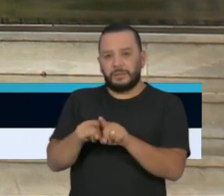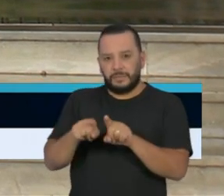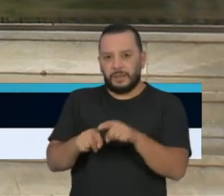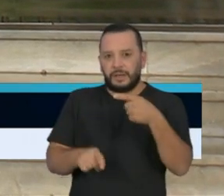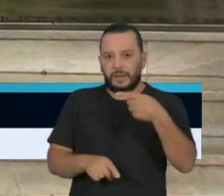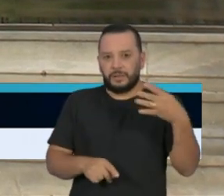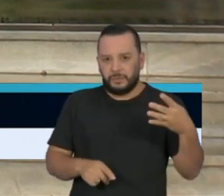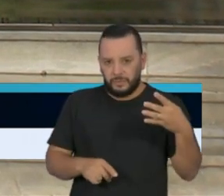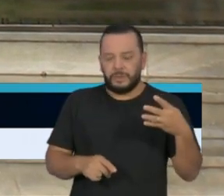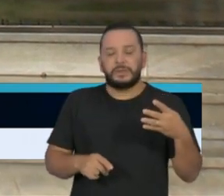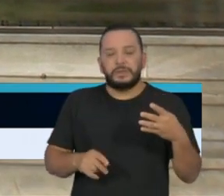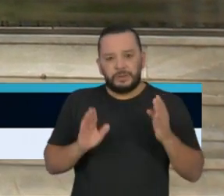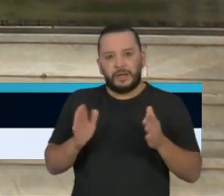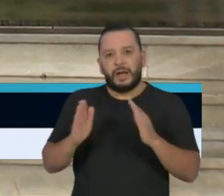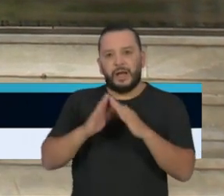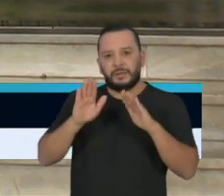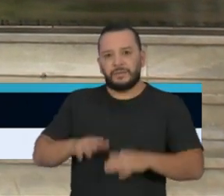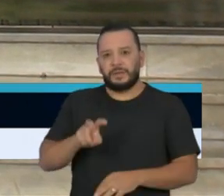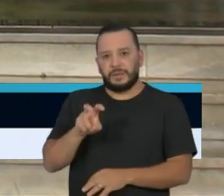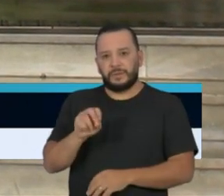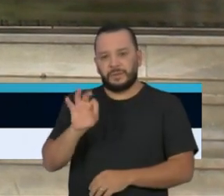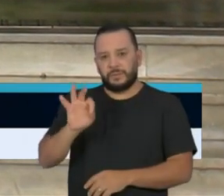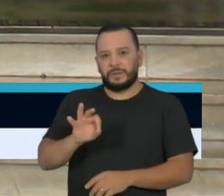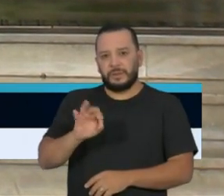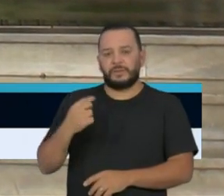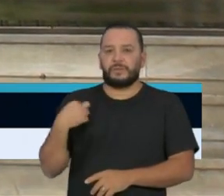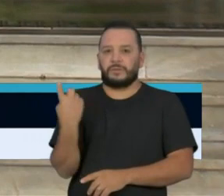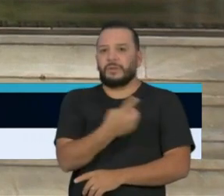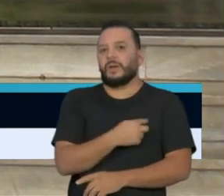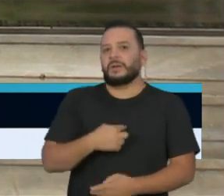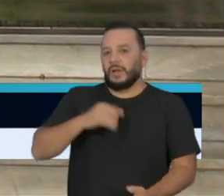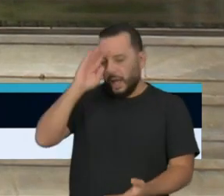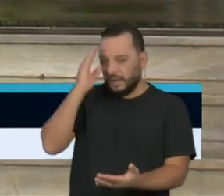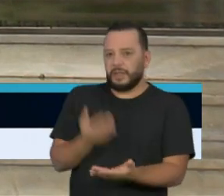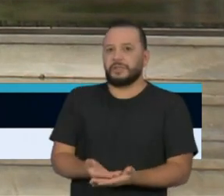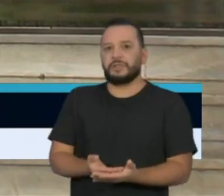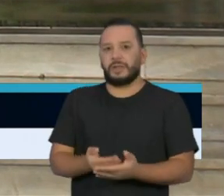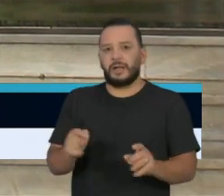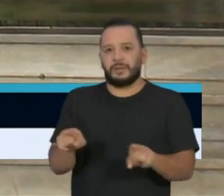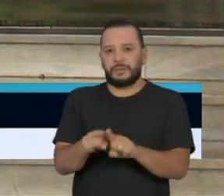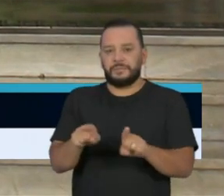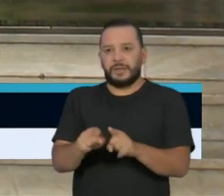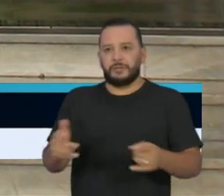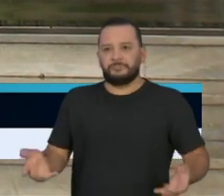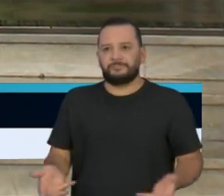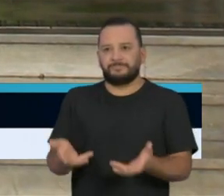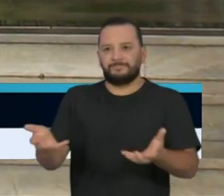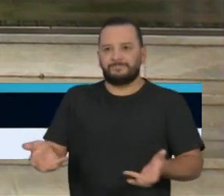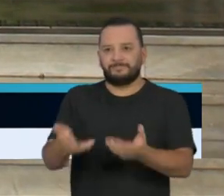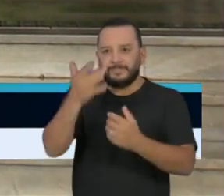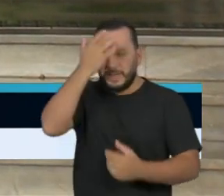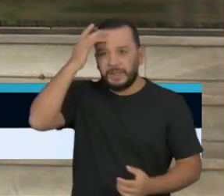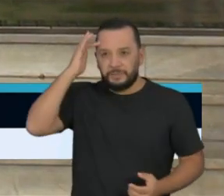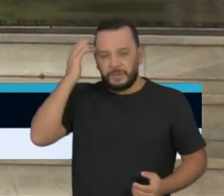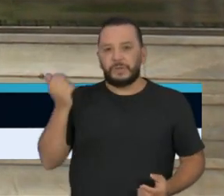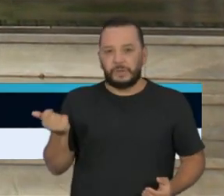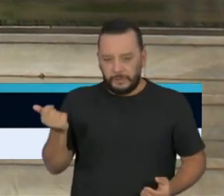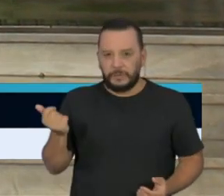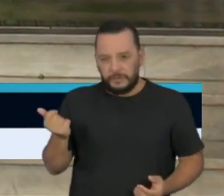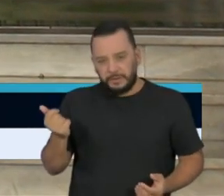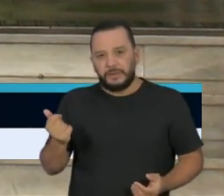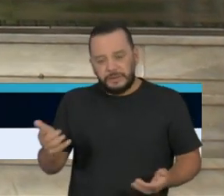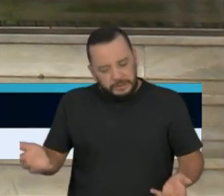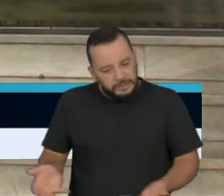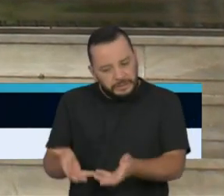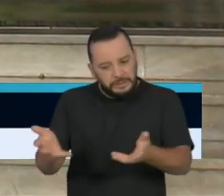50%. E nós temos que confiar, acreditar e estimular as pessoas que estão nos assistindo, estão nos ouvindo, estão acompanhando